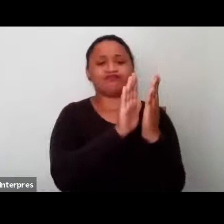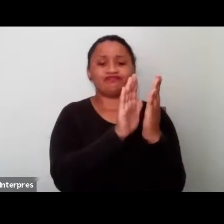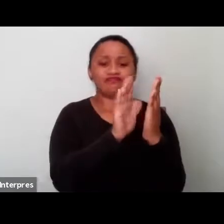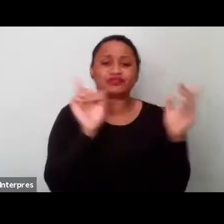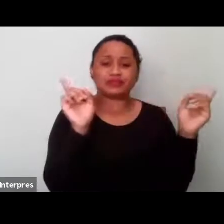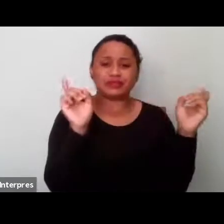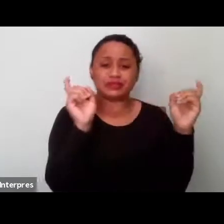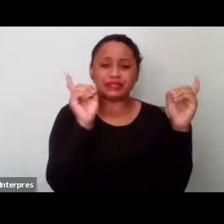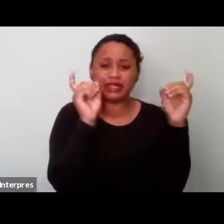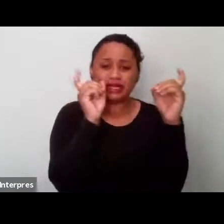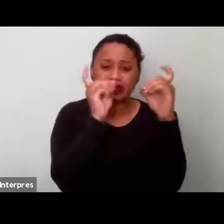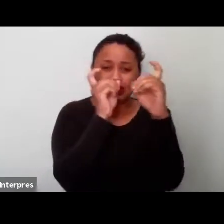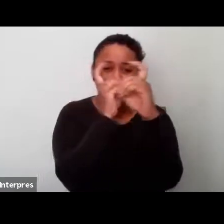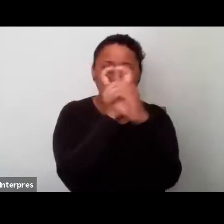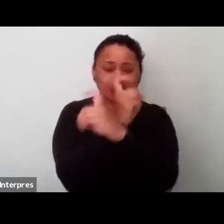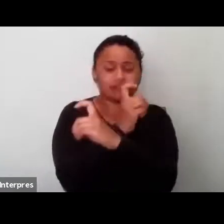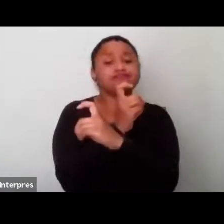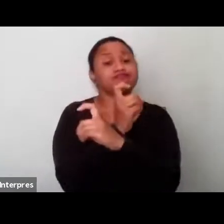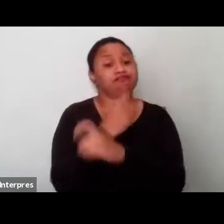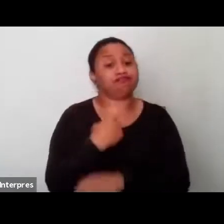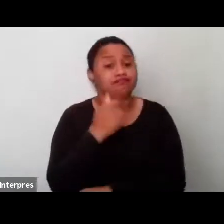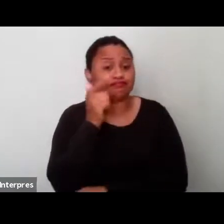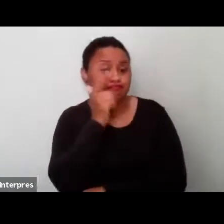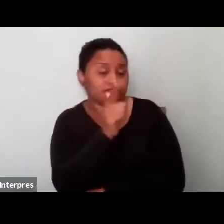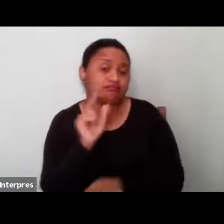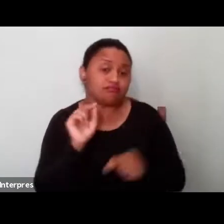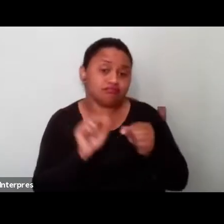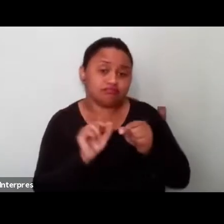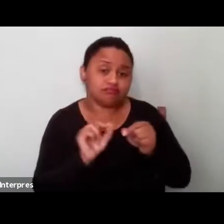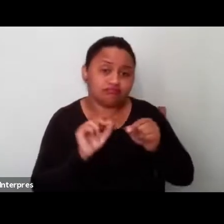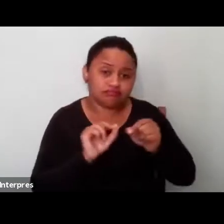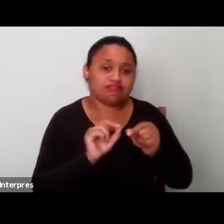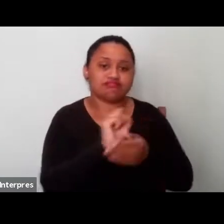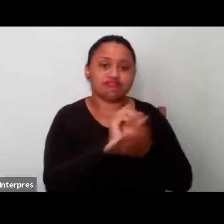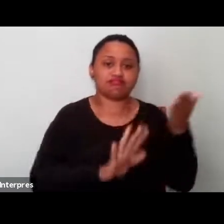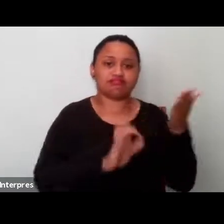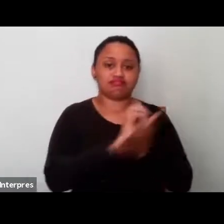dificuldade para conseguir fazer as suas atividades.